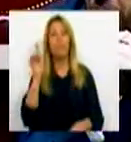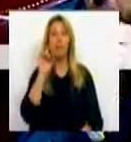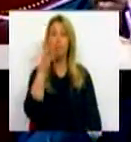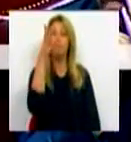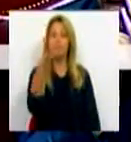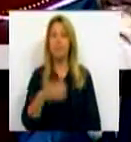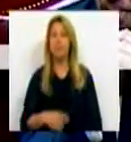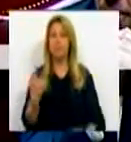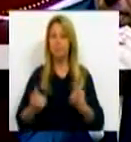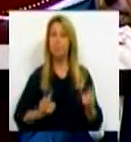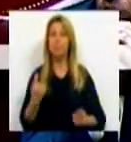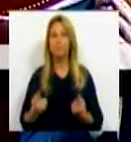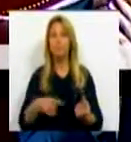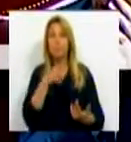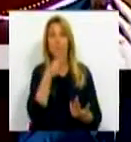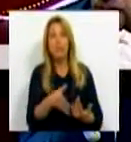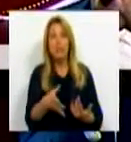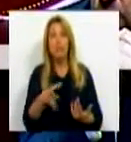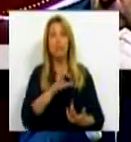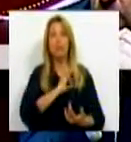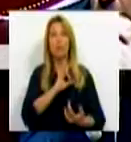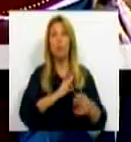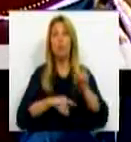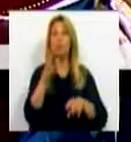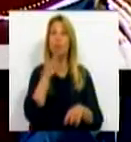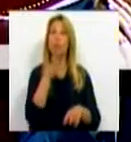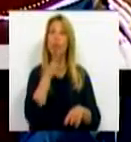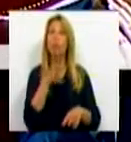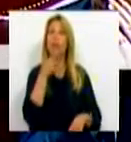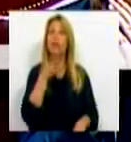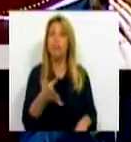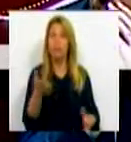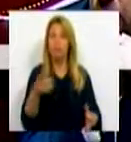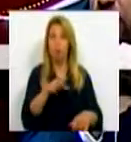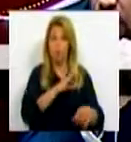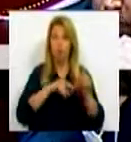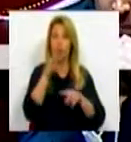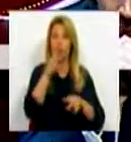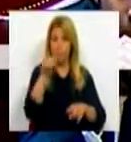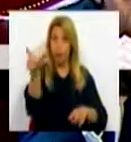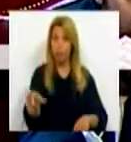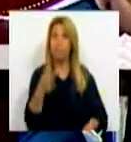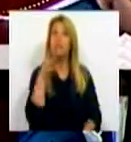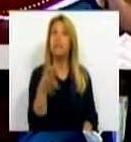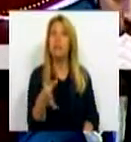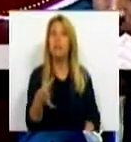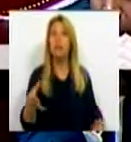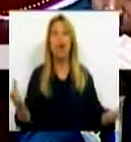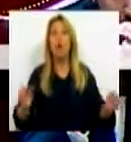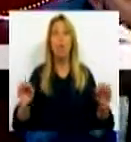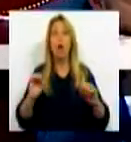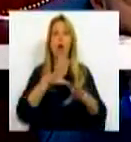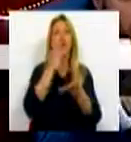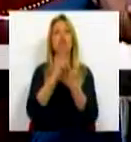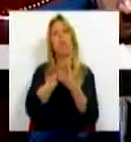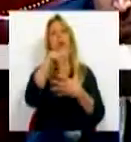algo, que dizia o Sr. Deputado que não há estabilidade nas